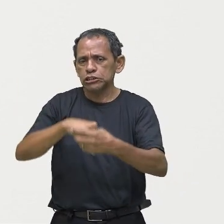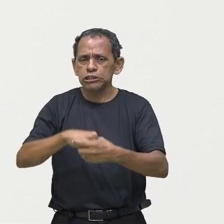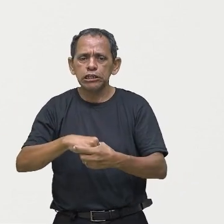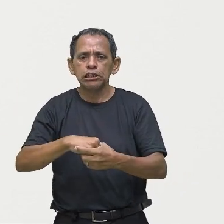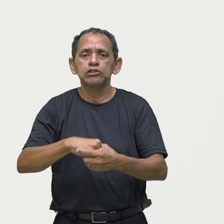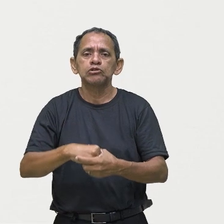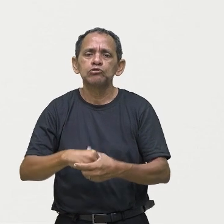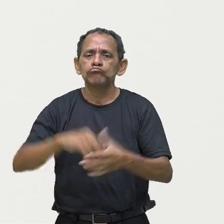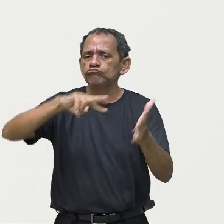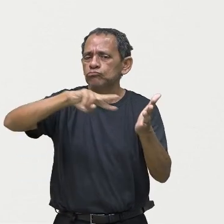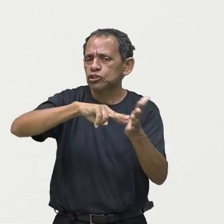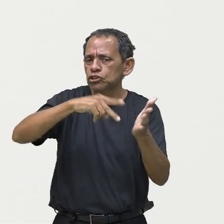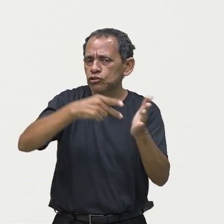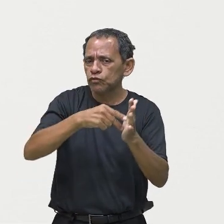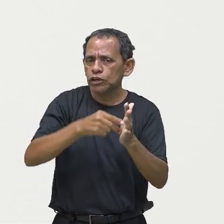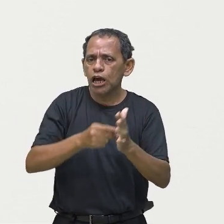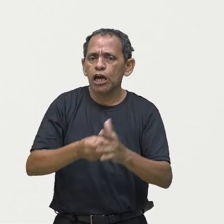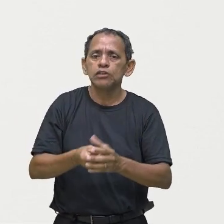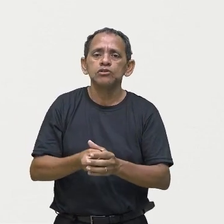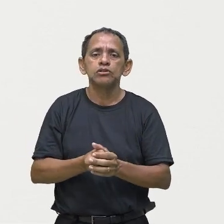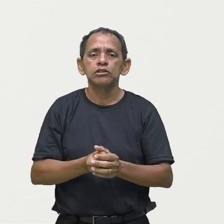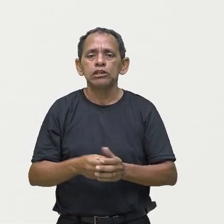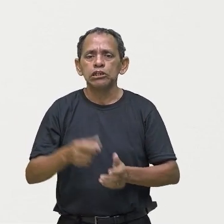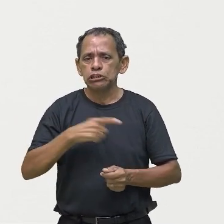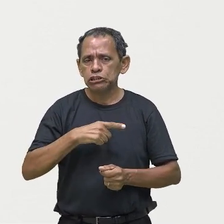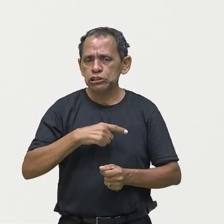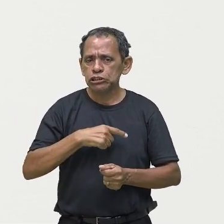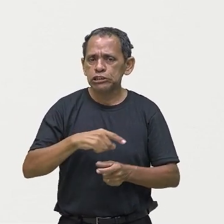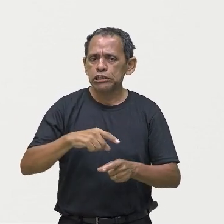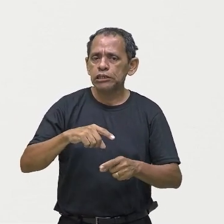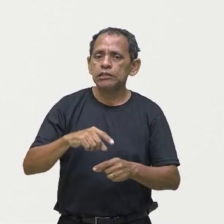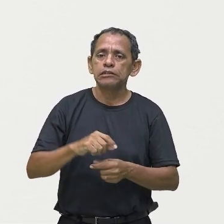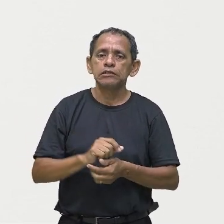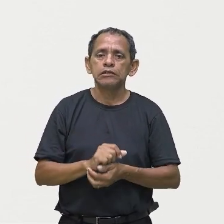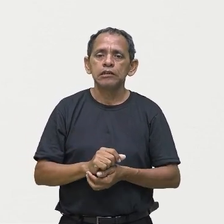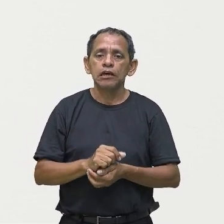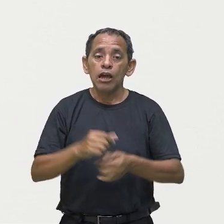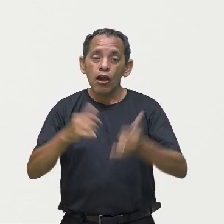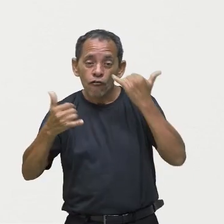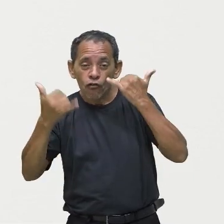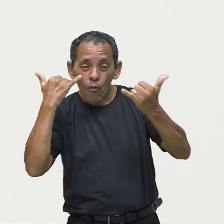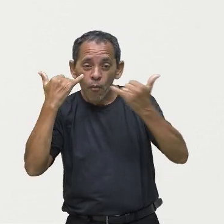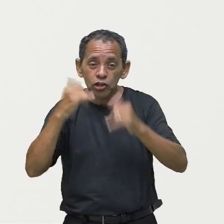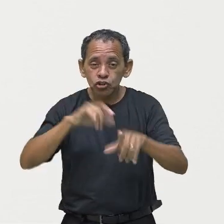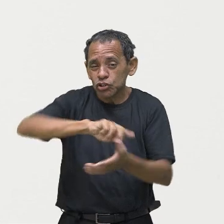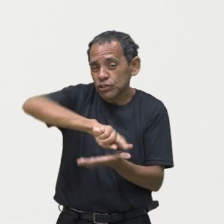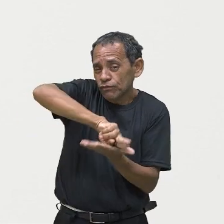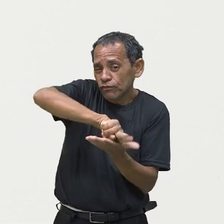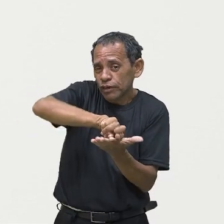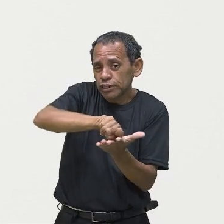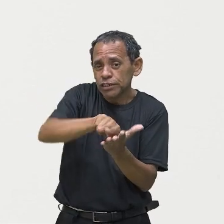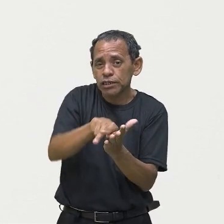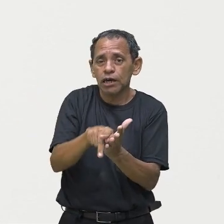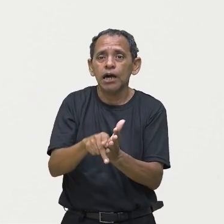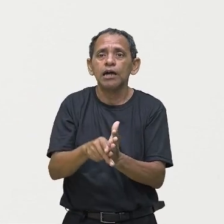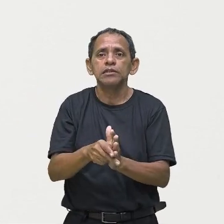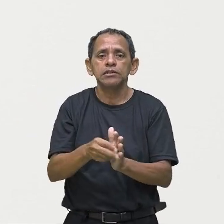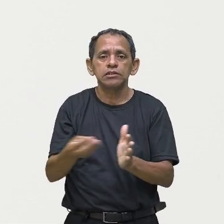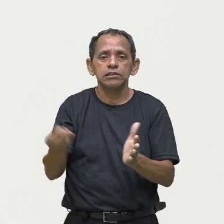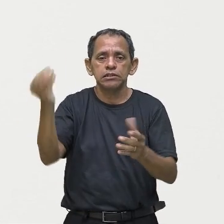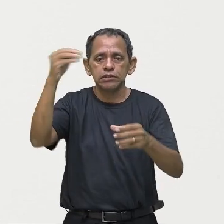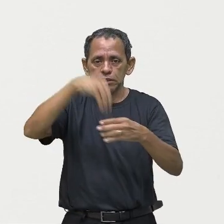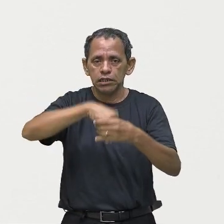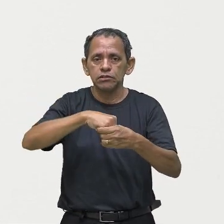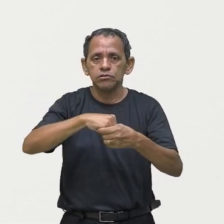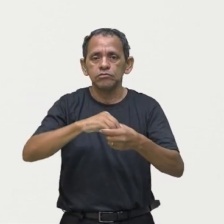posso falar aqui para vocês? Você junta aqueles elementos que você pesquisou, aí que